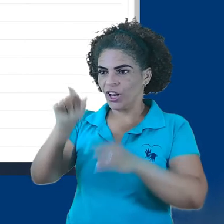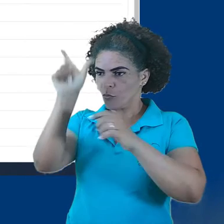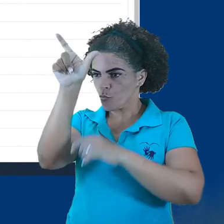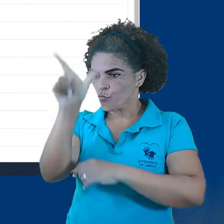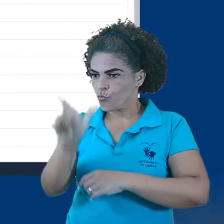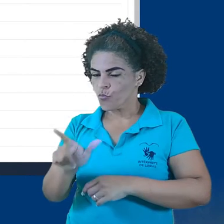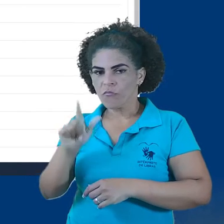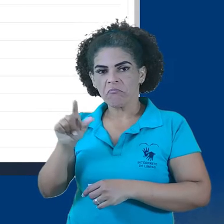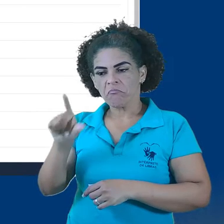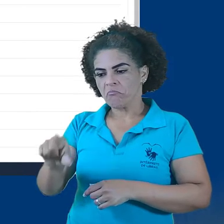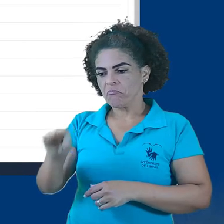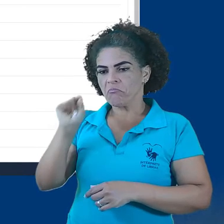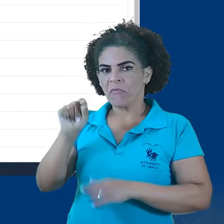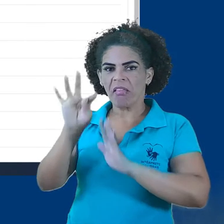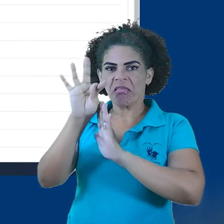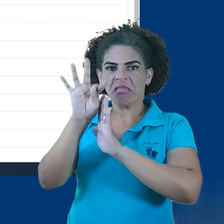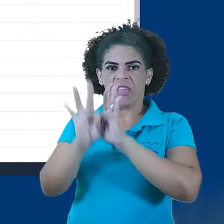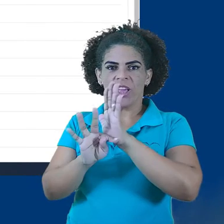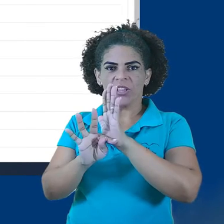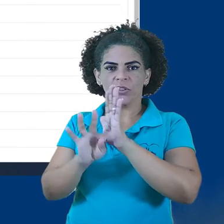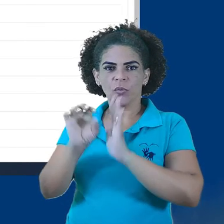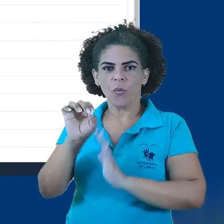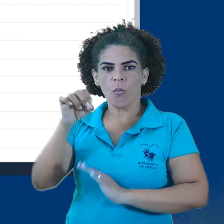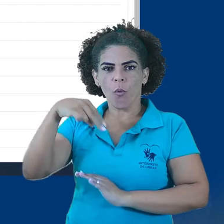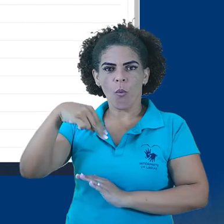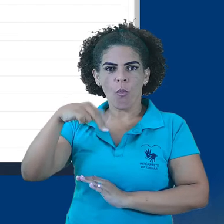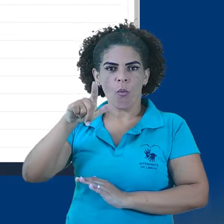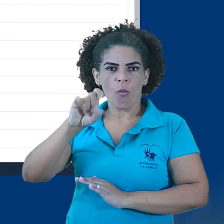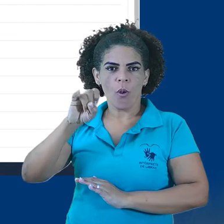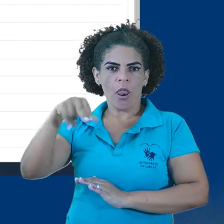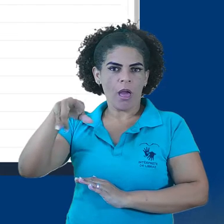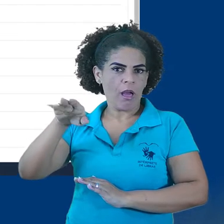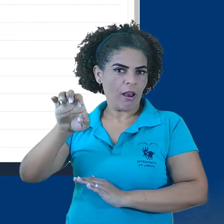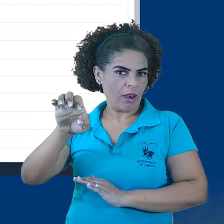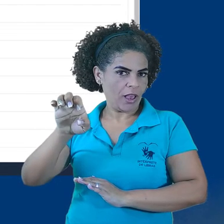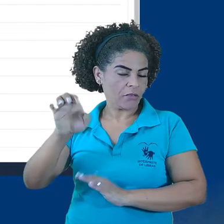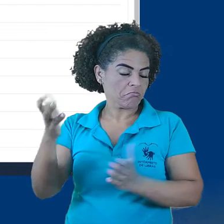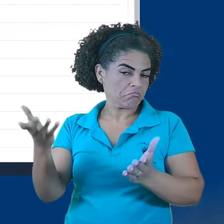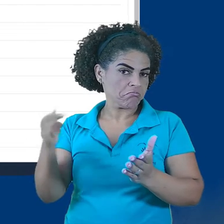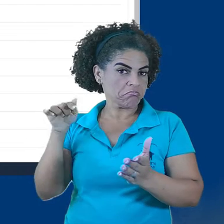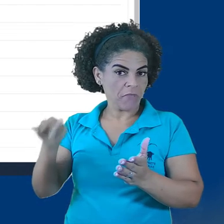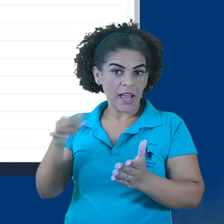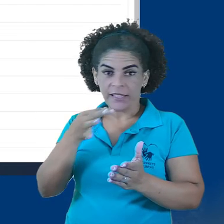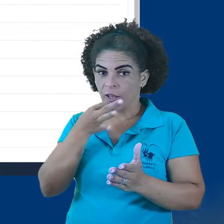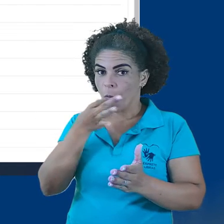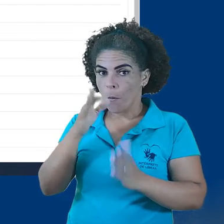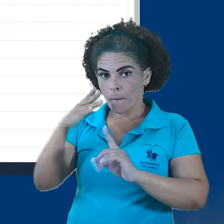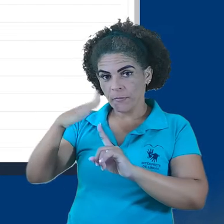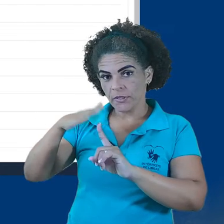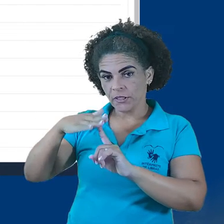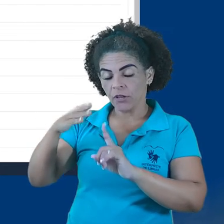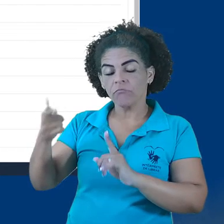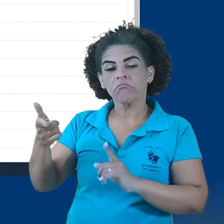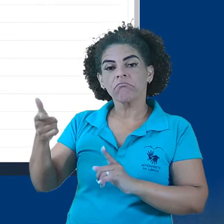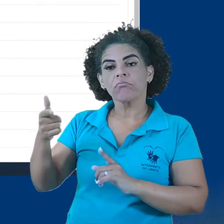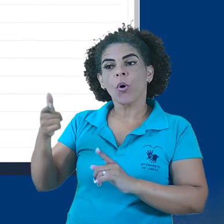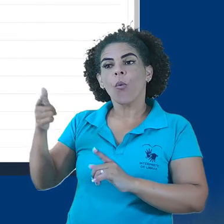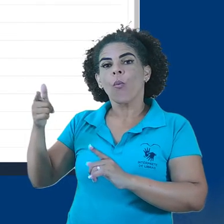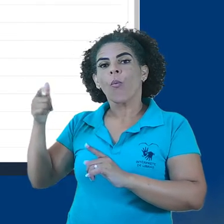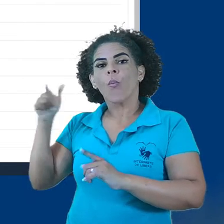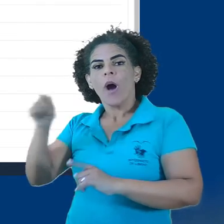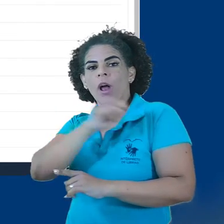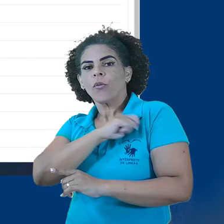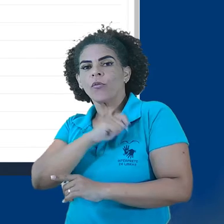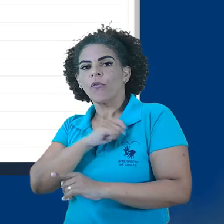e marcar a opção Texto Online, por exemplo. Com esta opção, o usuário deverá preencher